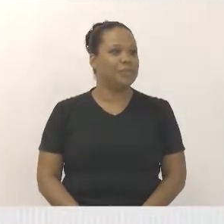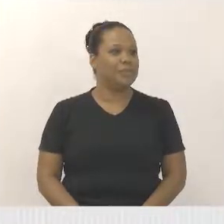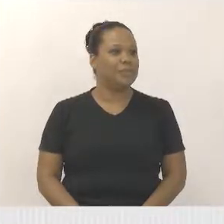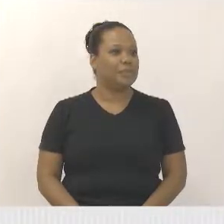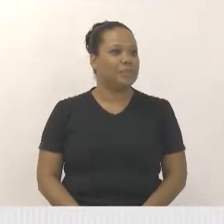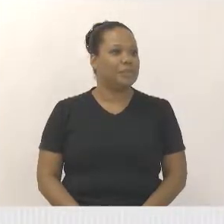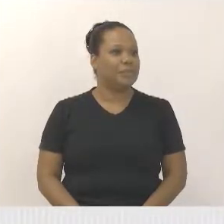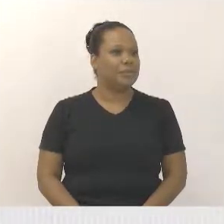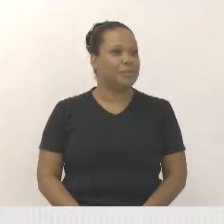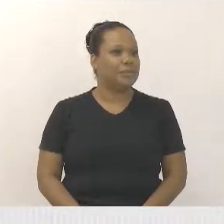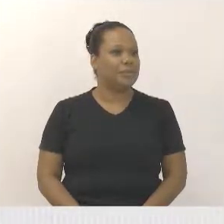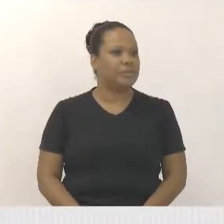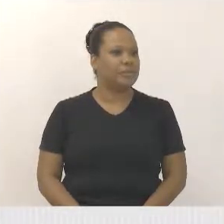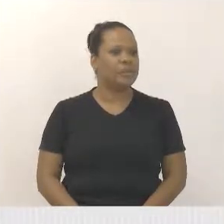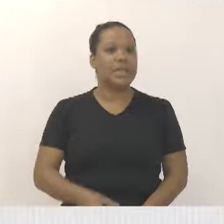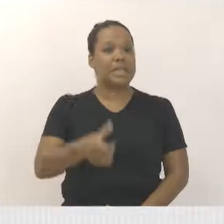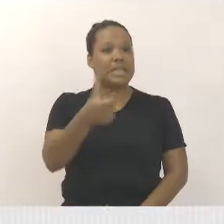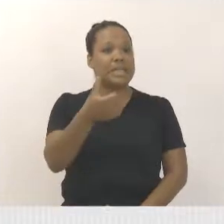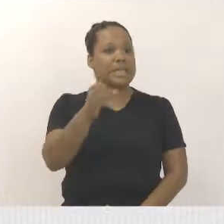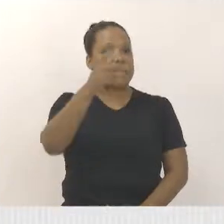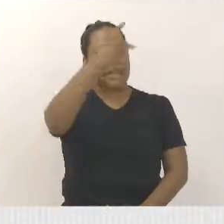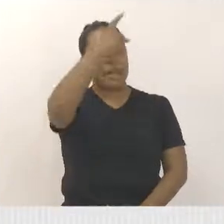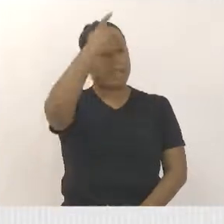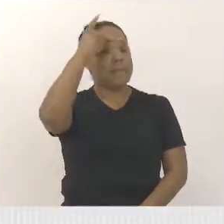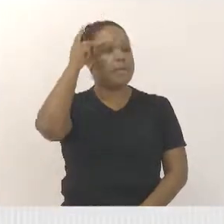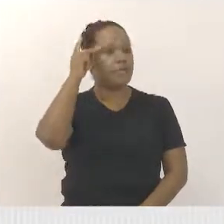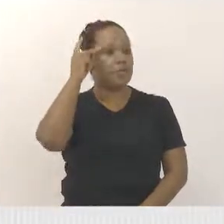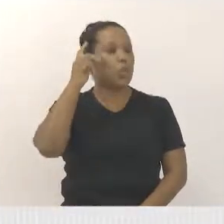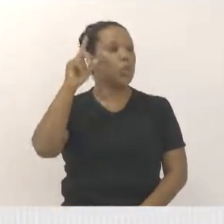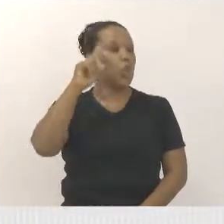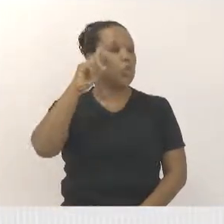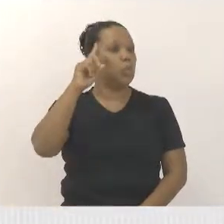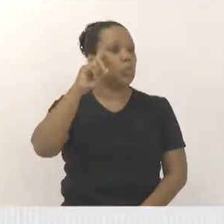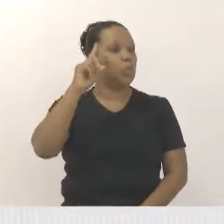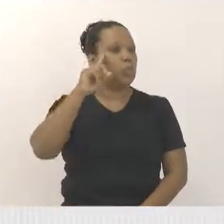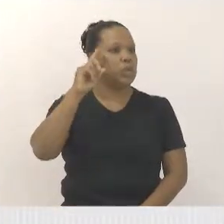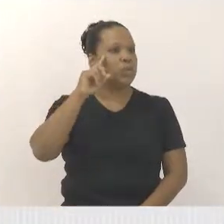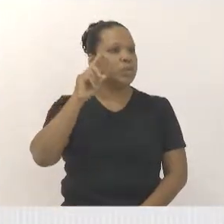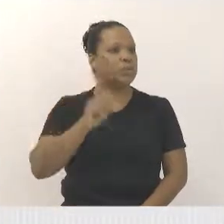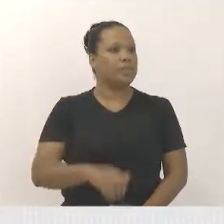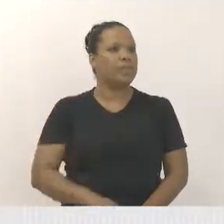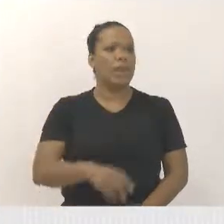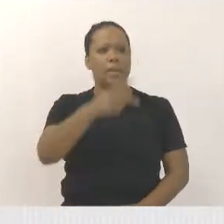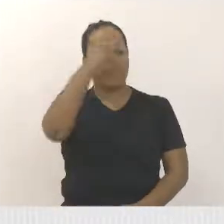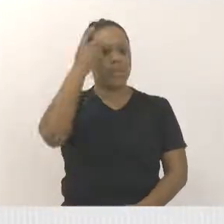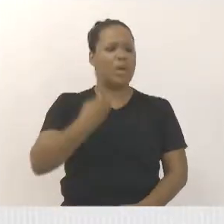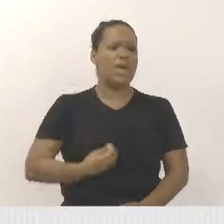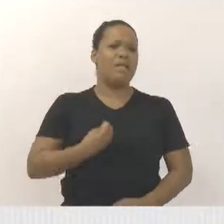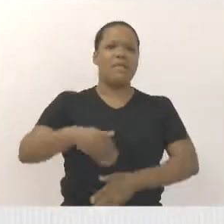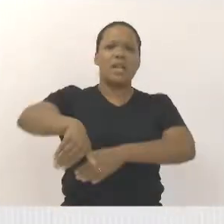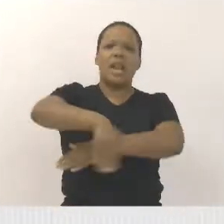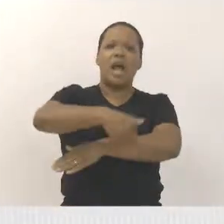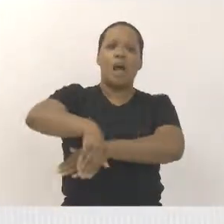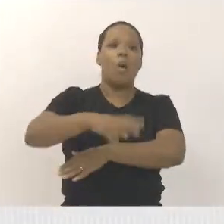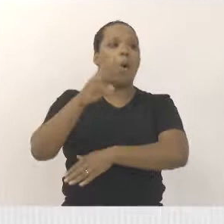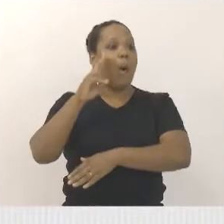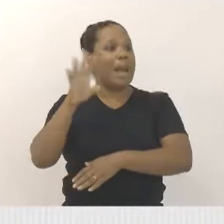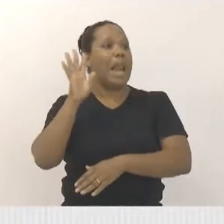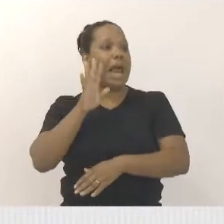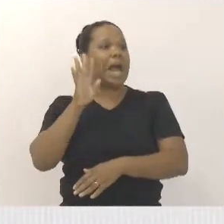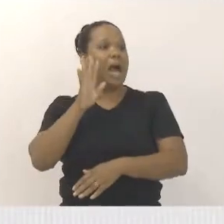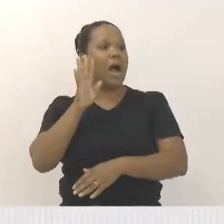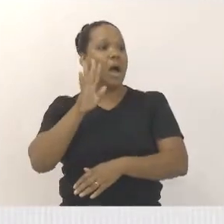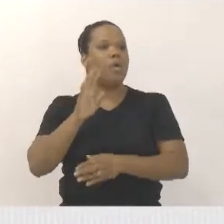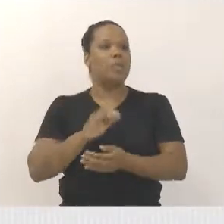onde tem ali capacidade para 60 pessoas por dia. Essas pessoas que vivem em situação de rua, olha para vocês verem as fotos lá, que bacana.